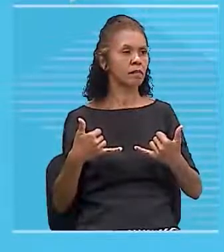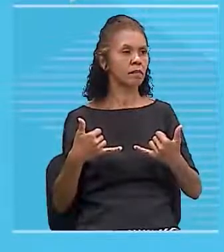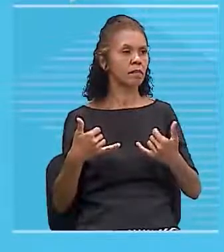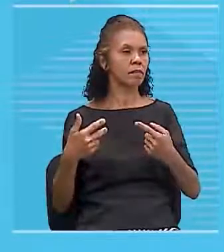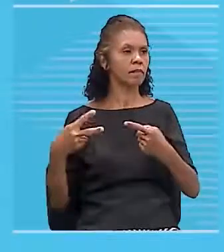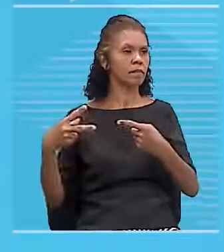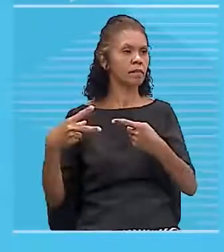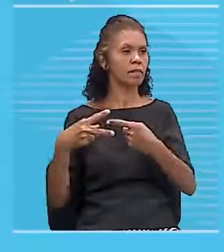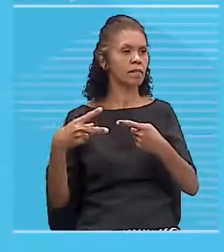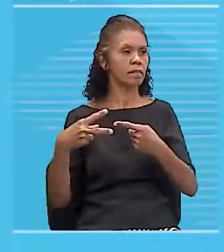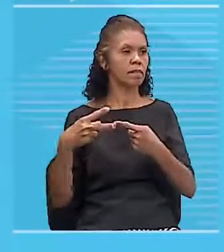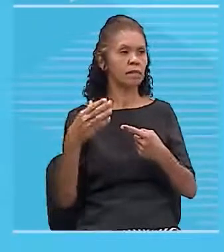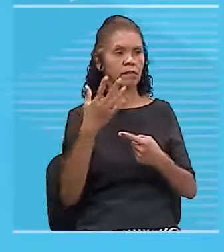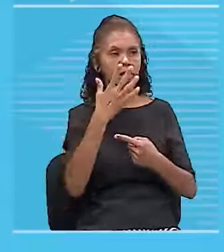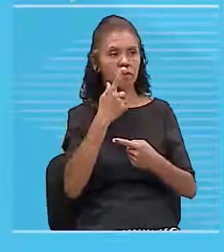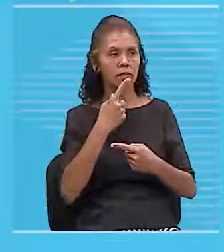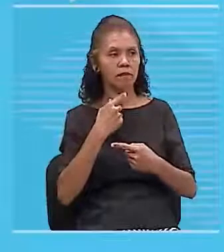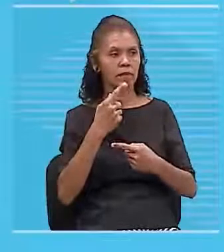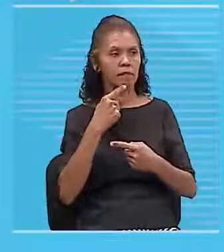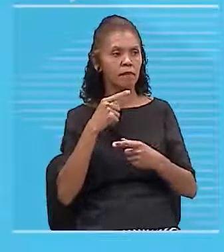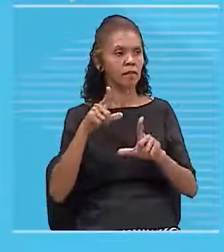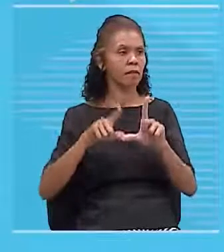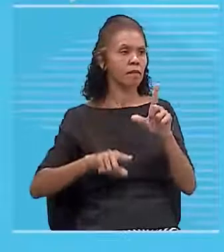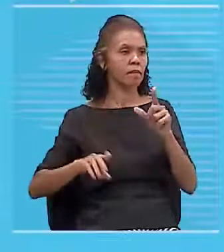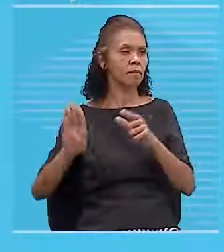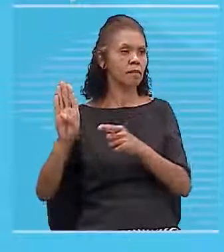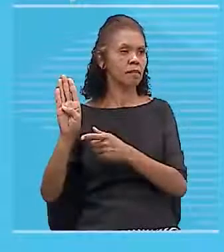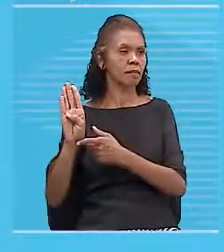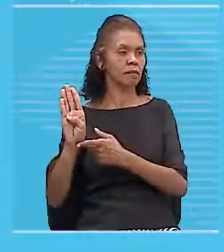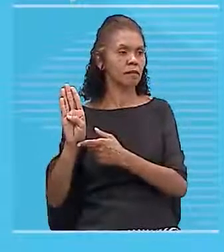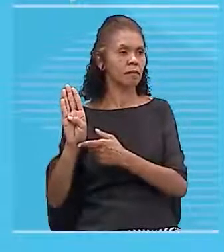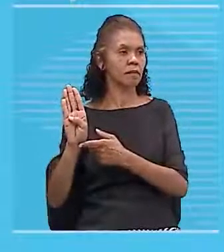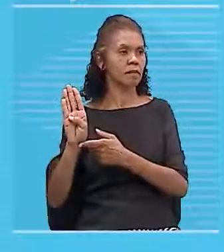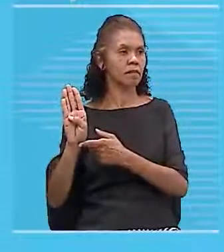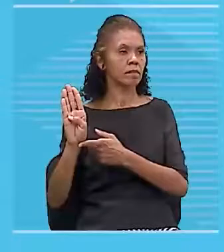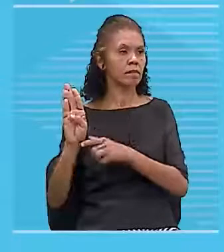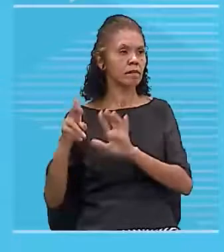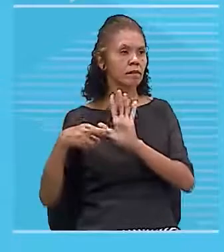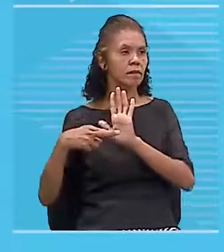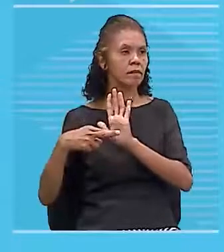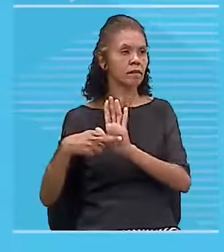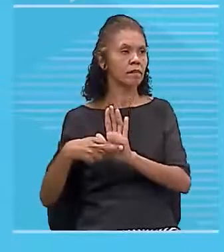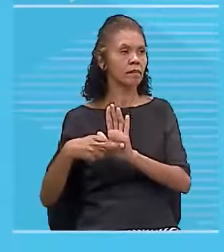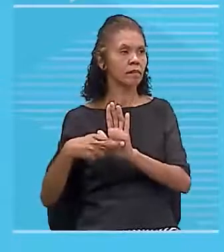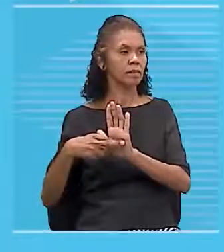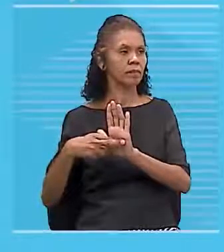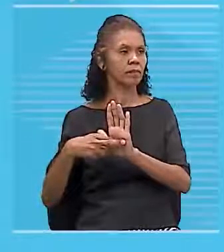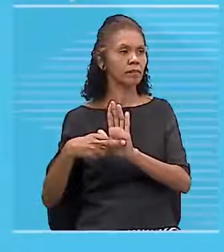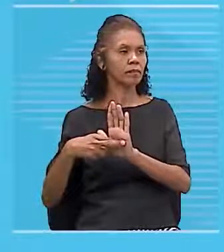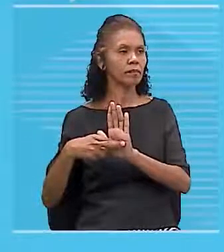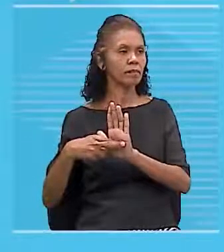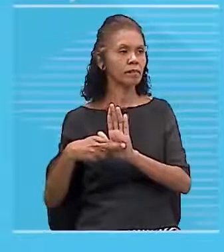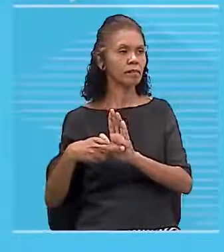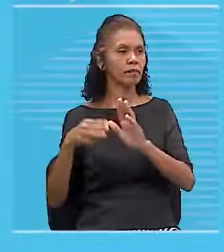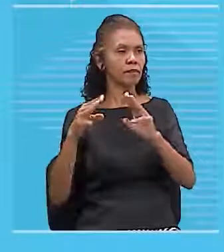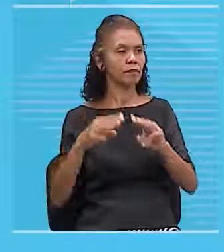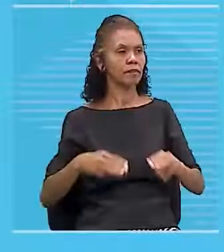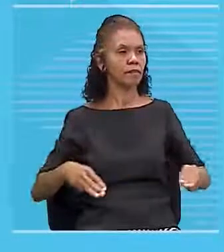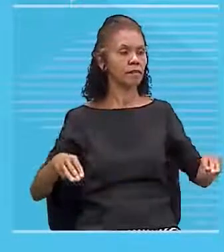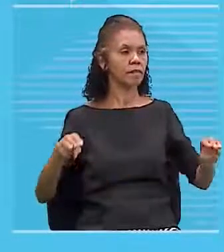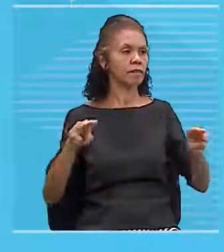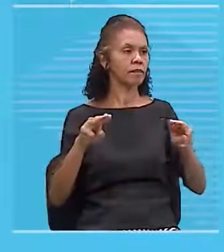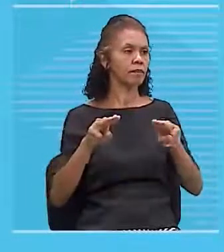vermelha com a letra B. Essa setinha, ela vai representar o campo magnético,